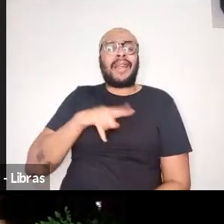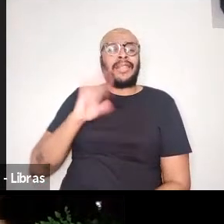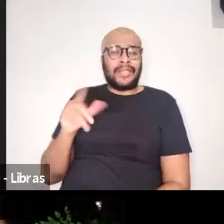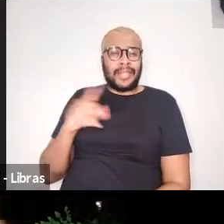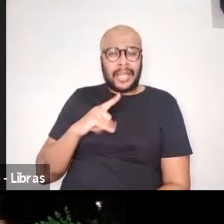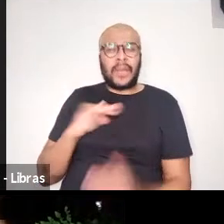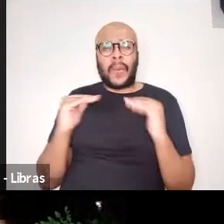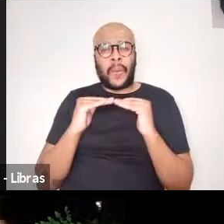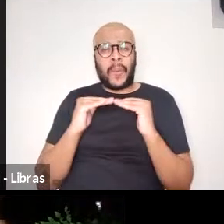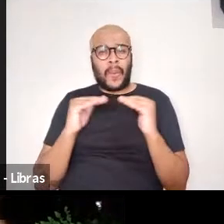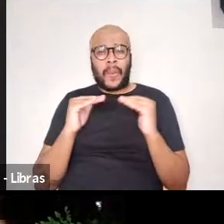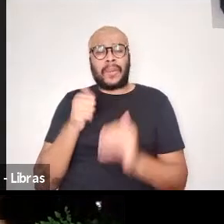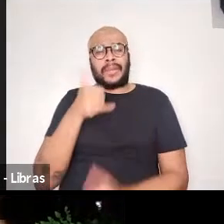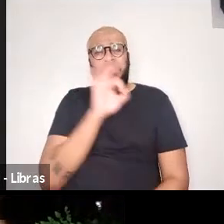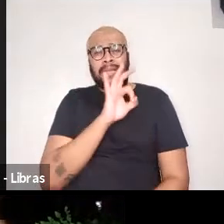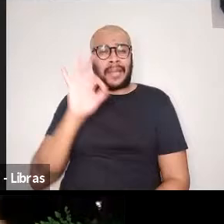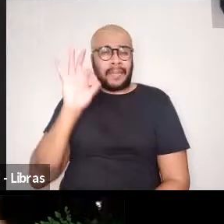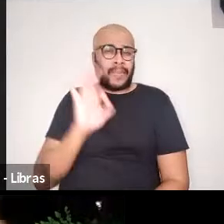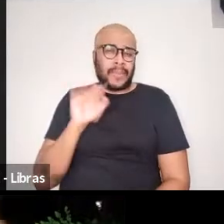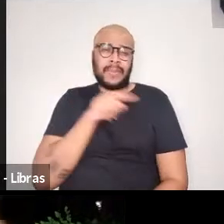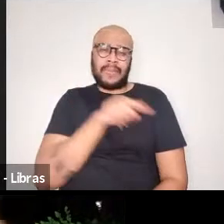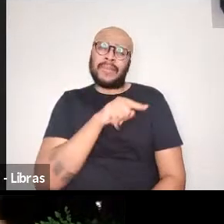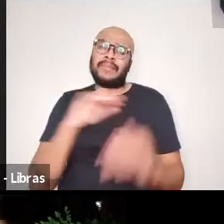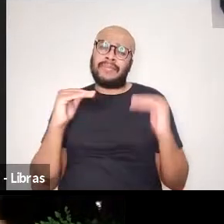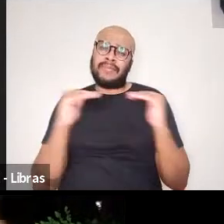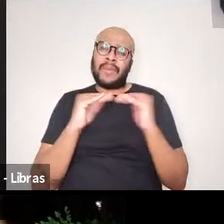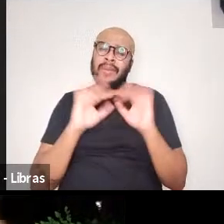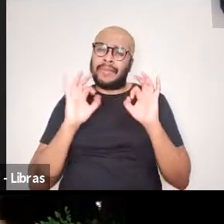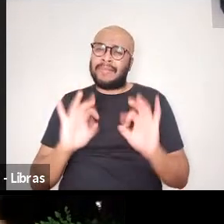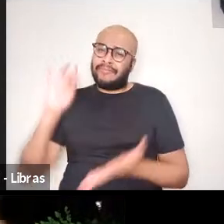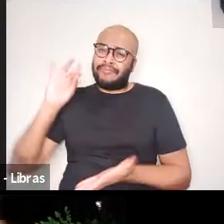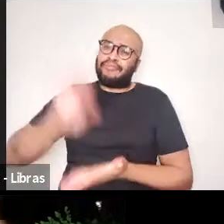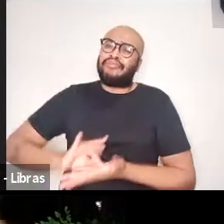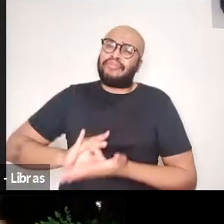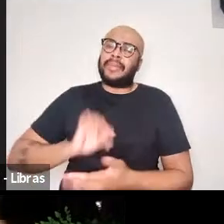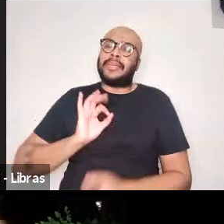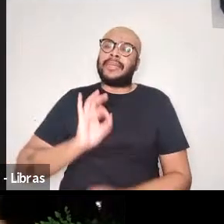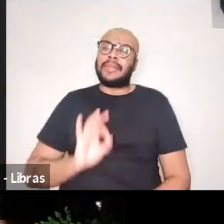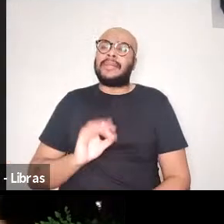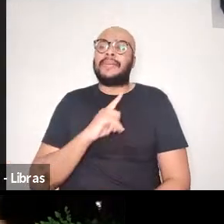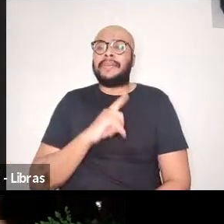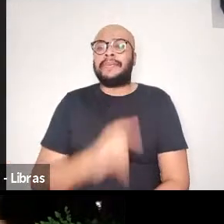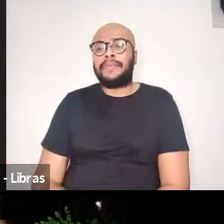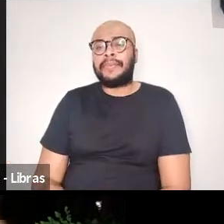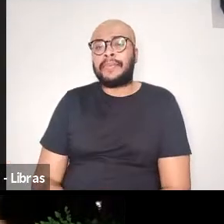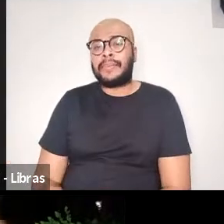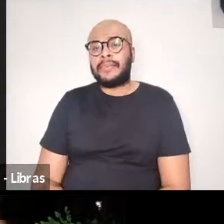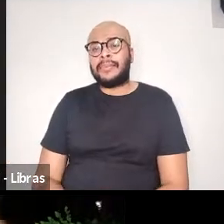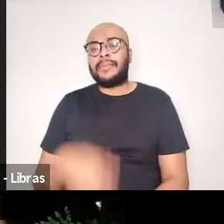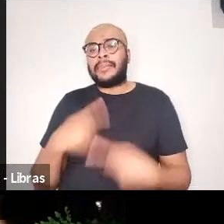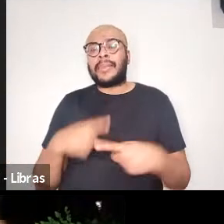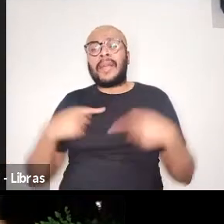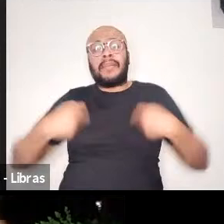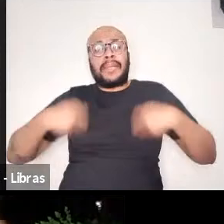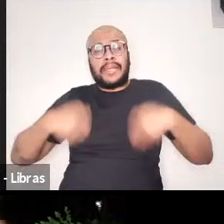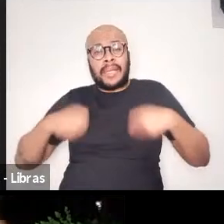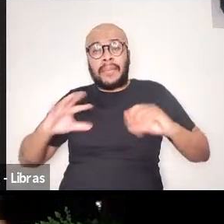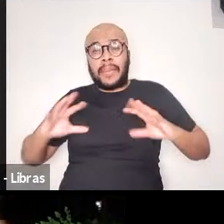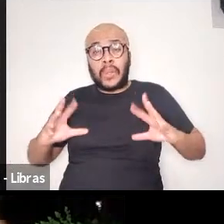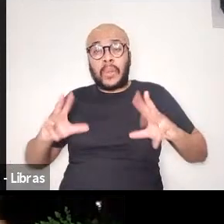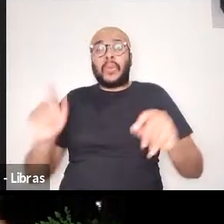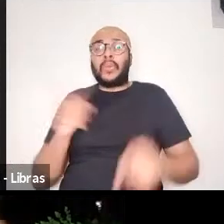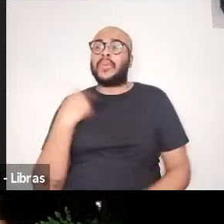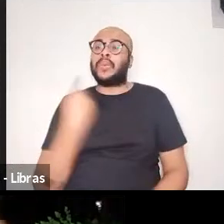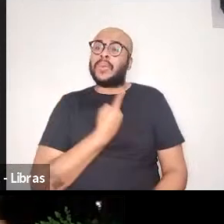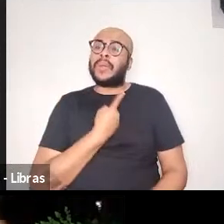contigo. Eu acho que, nesse sentido, eu acho que, inclusive, deveria ficar para todos nós o